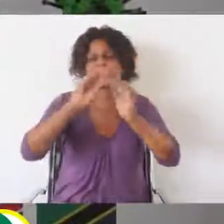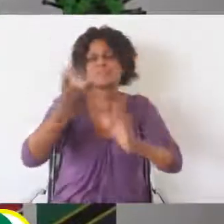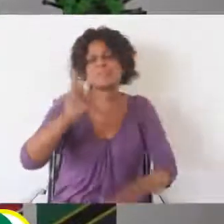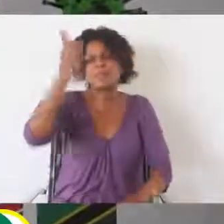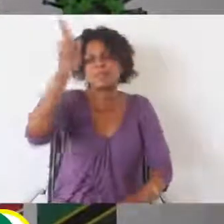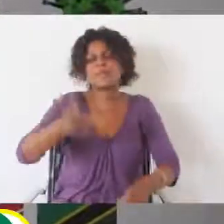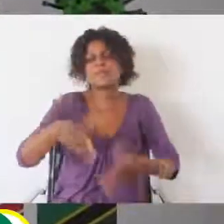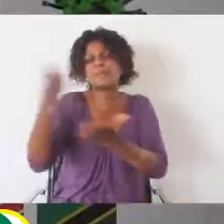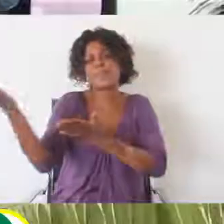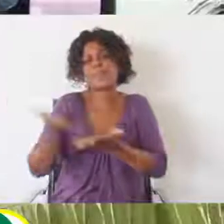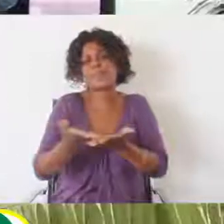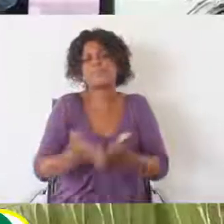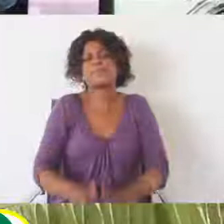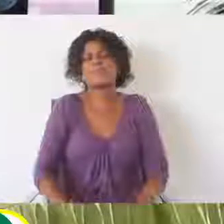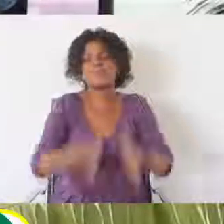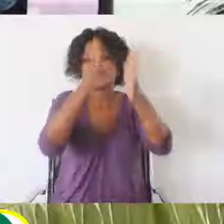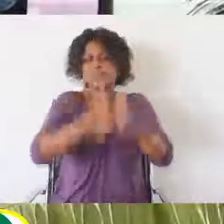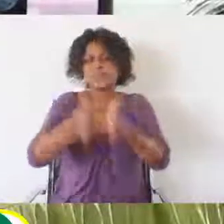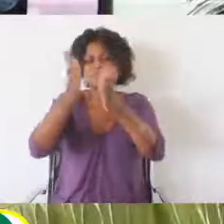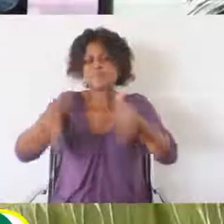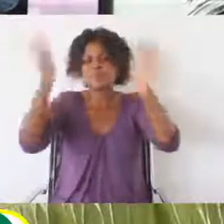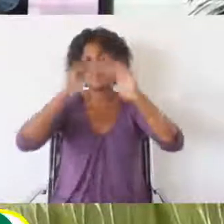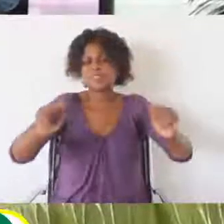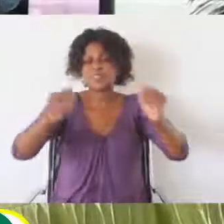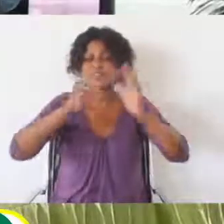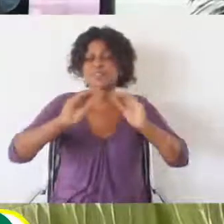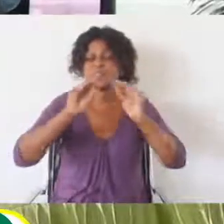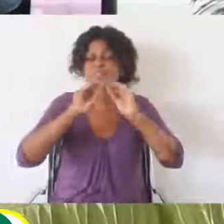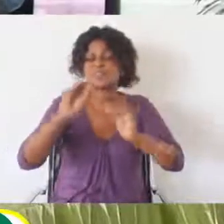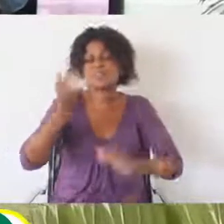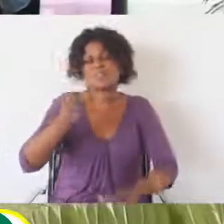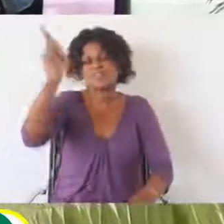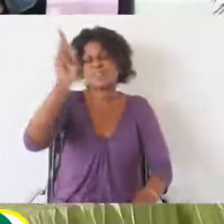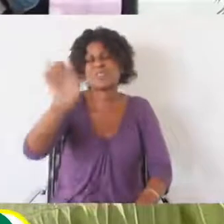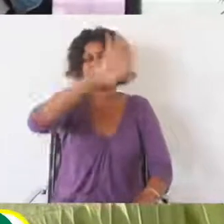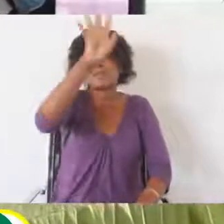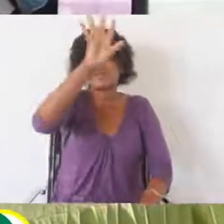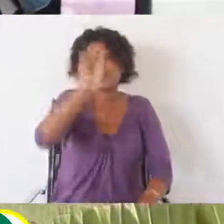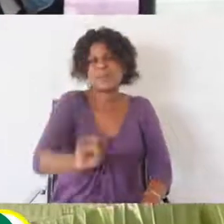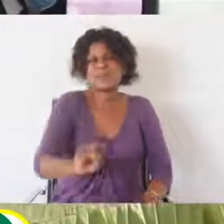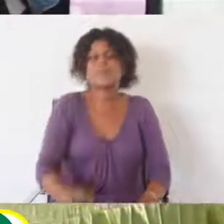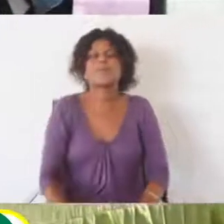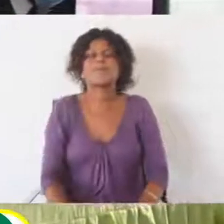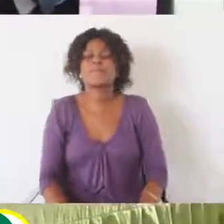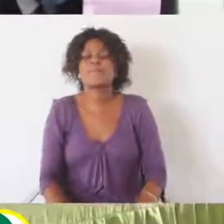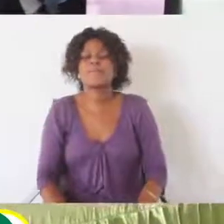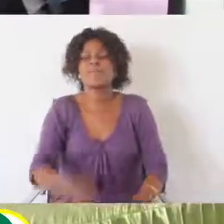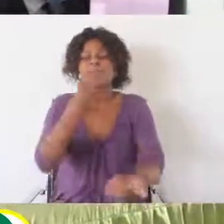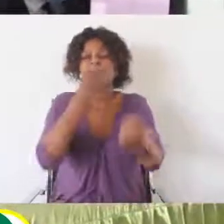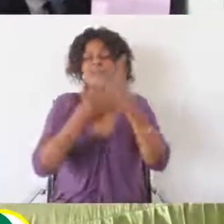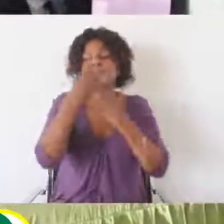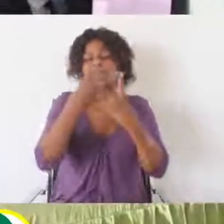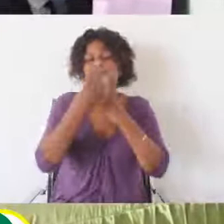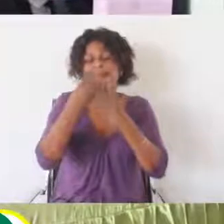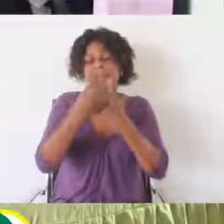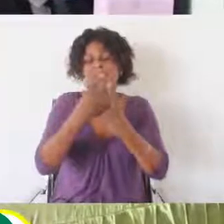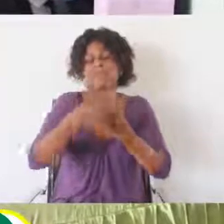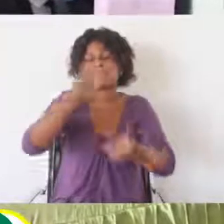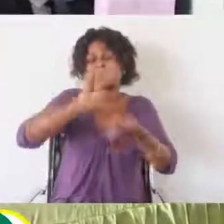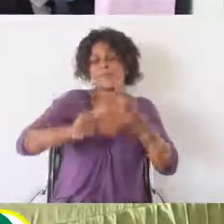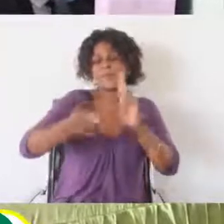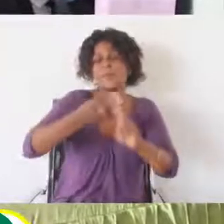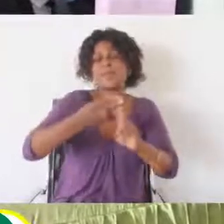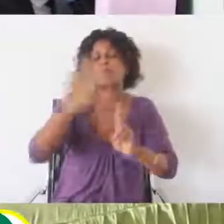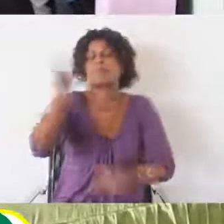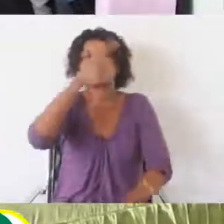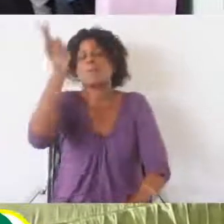austral de África estão reunidos para debater e encontrar soluções e melhores caminhos para a melhoria desta modalidade